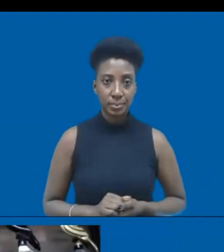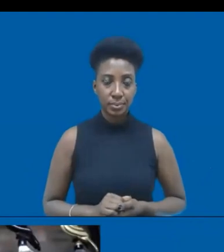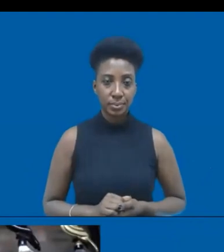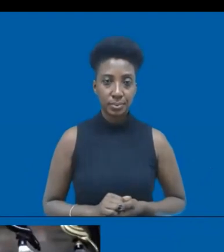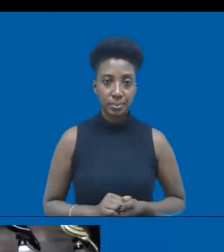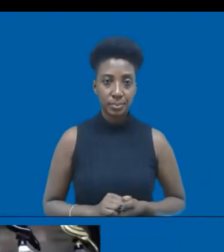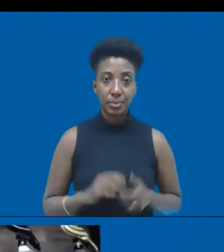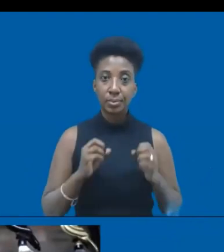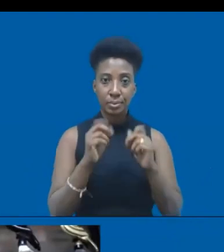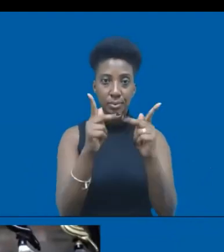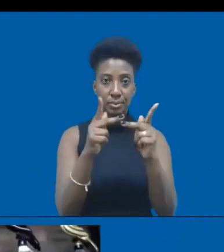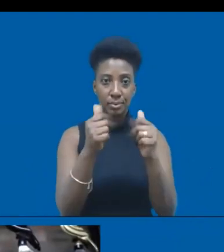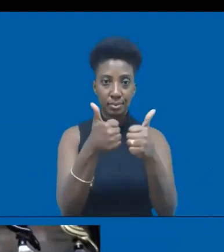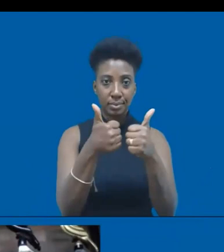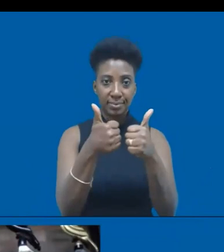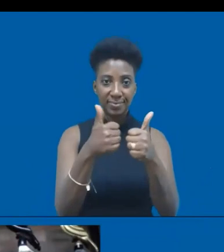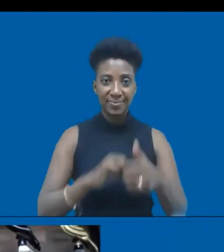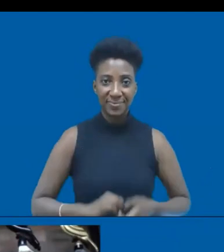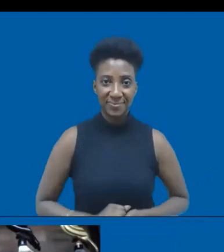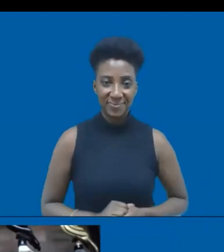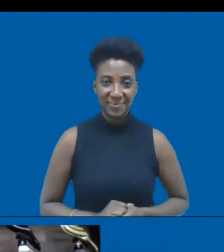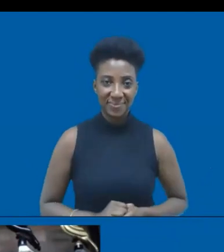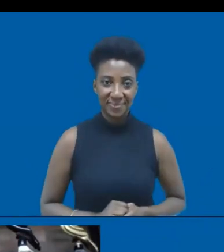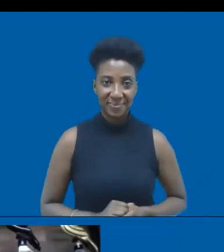Está tudo ok? Faz um sinal de ok.